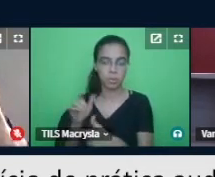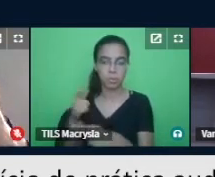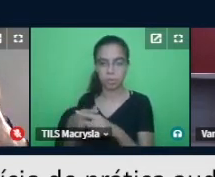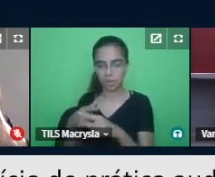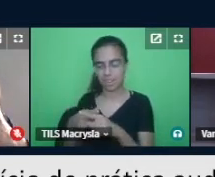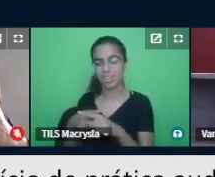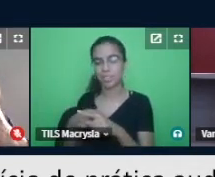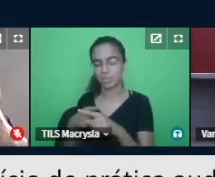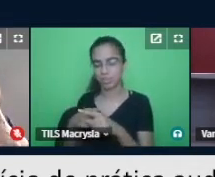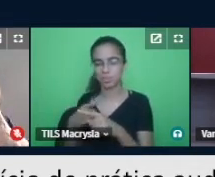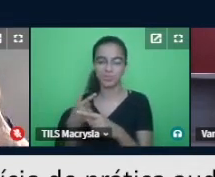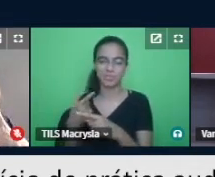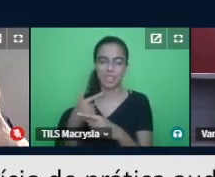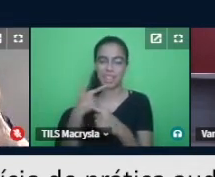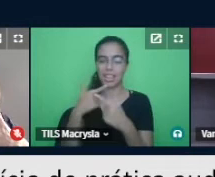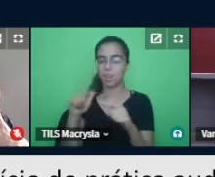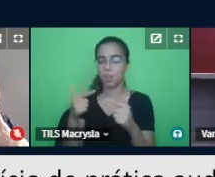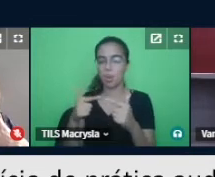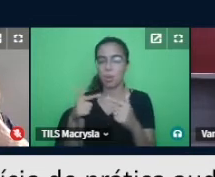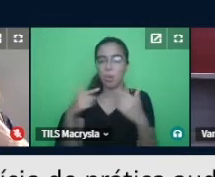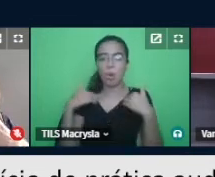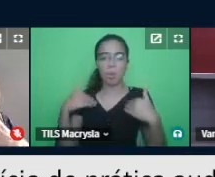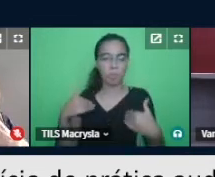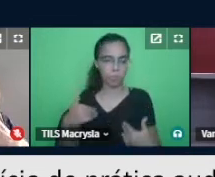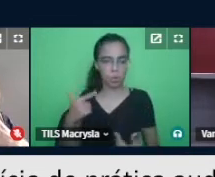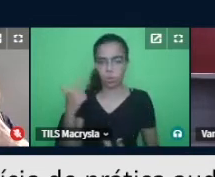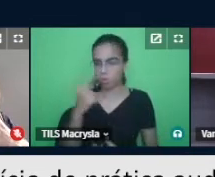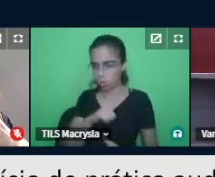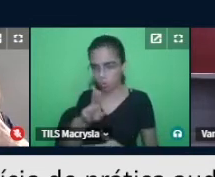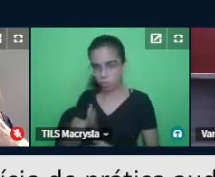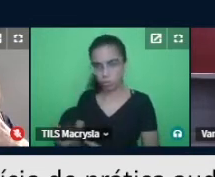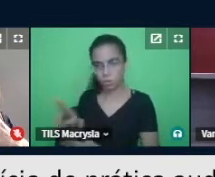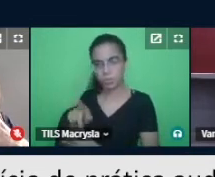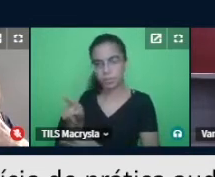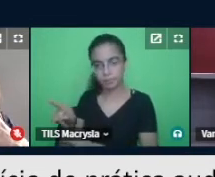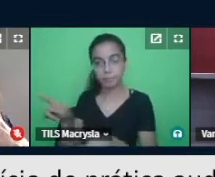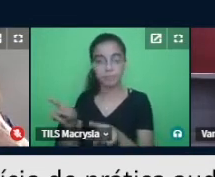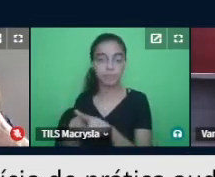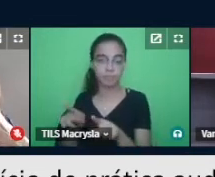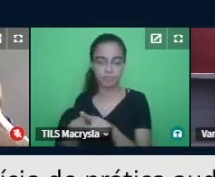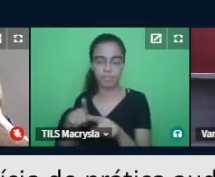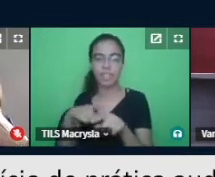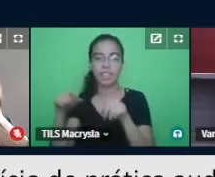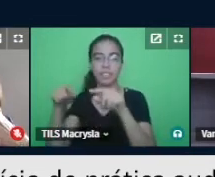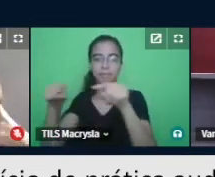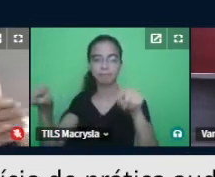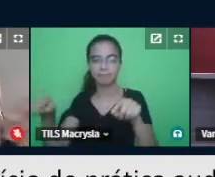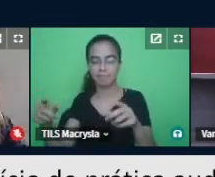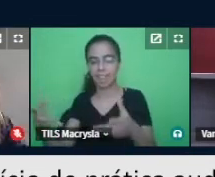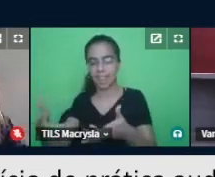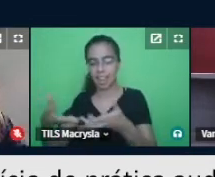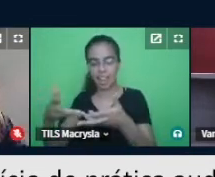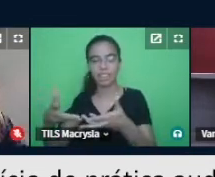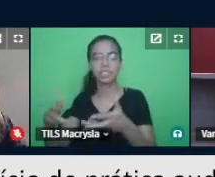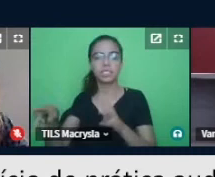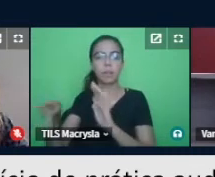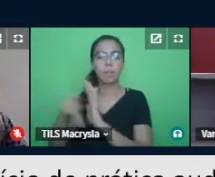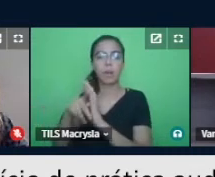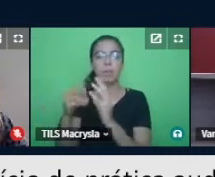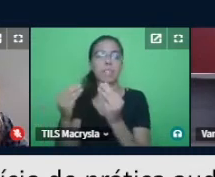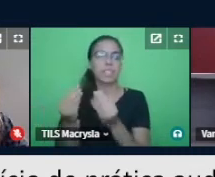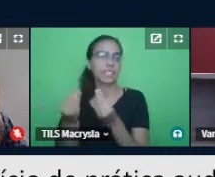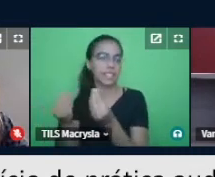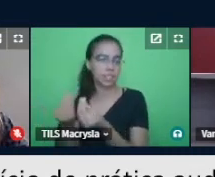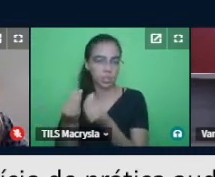vocabulário ela já tinha, tá? Eu propus também uma caixa sensorial para que ela pudesse utilizar esses objetos,